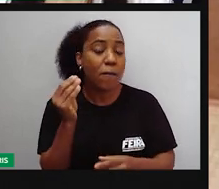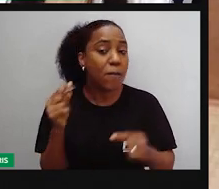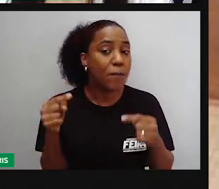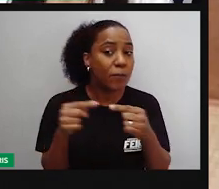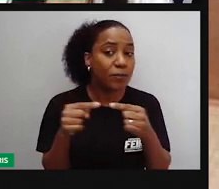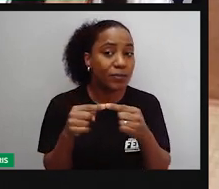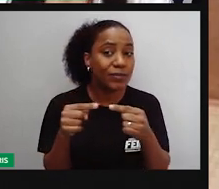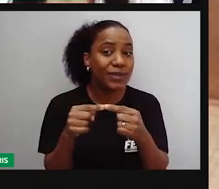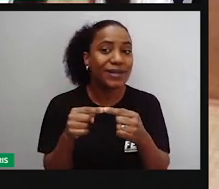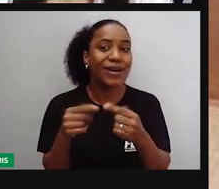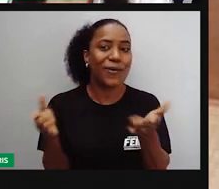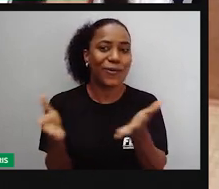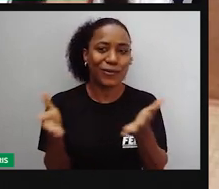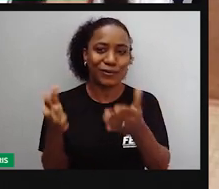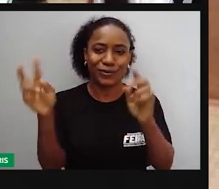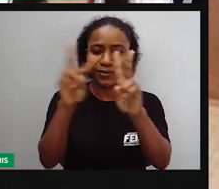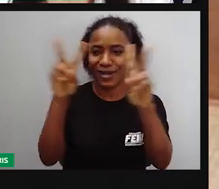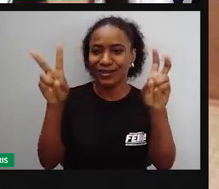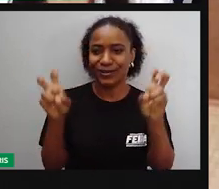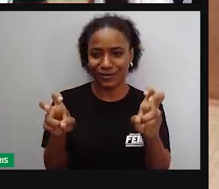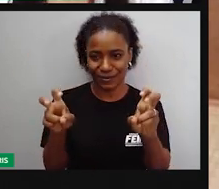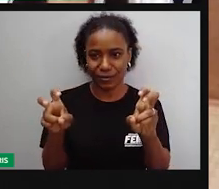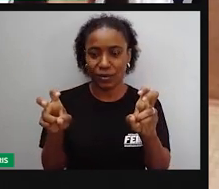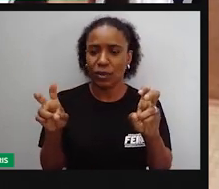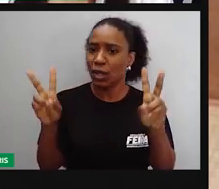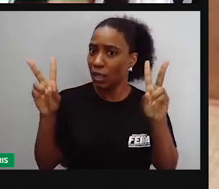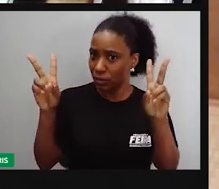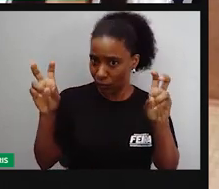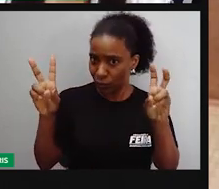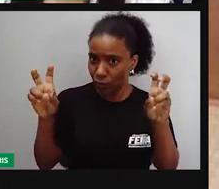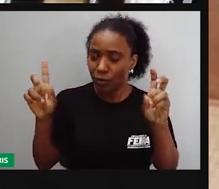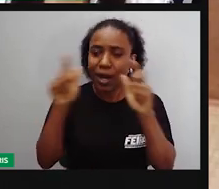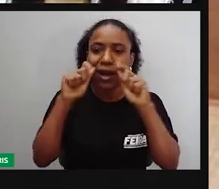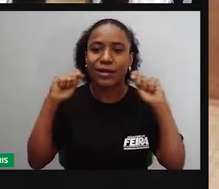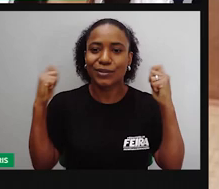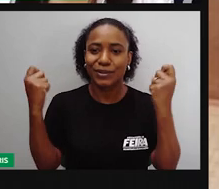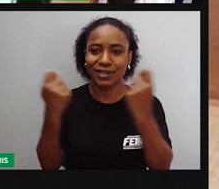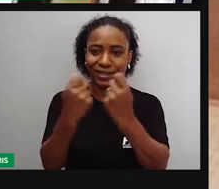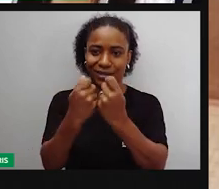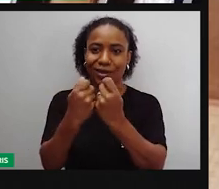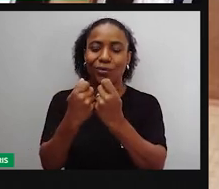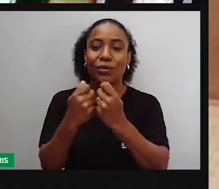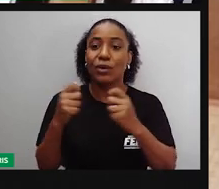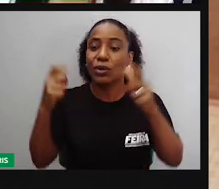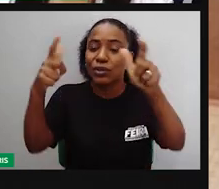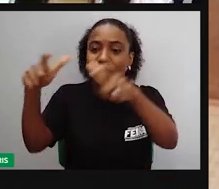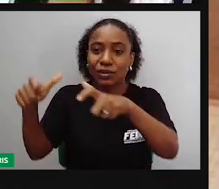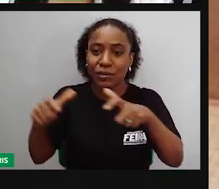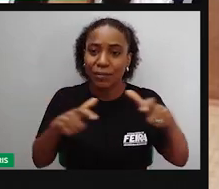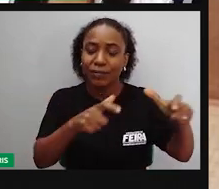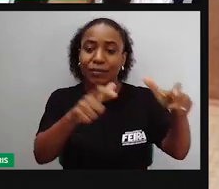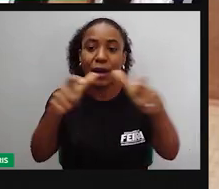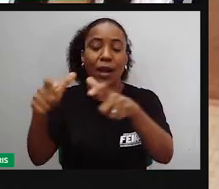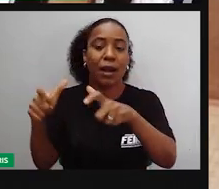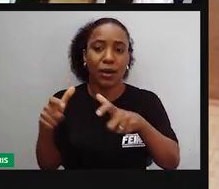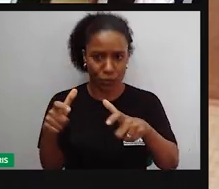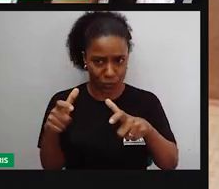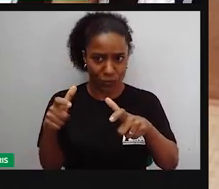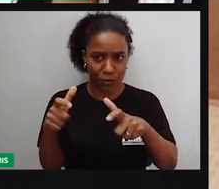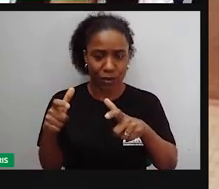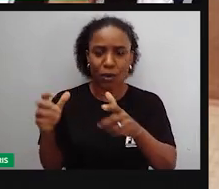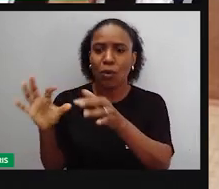que a gente vai estudar hoje, que é falar sobre as associações de bairro e como elas estão ligadas aí ao exercício da